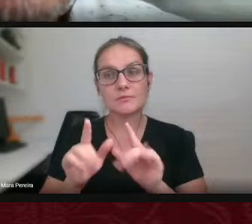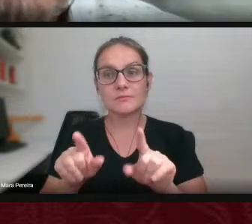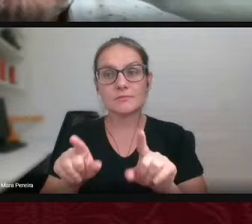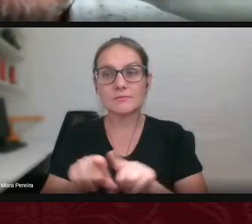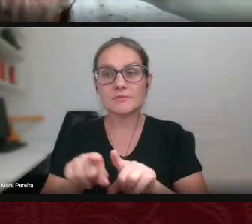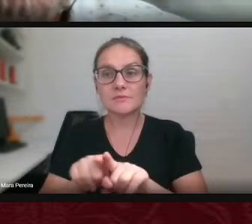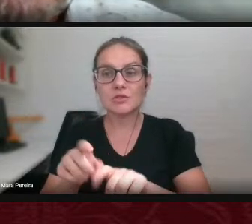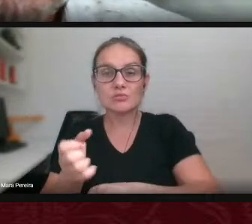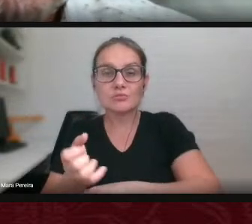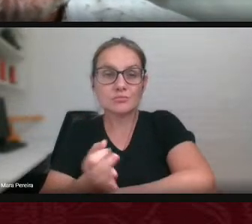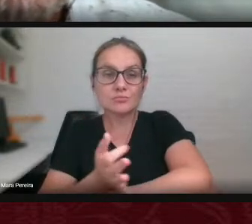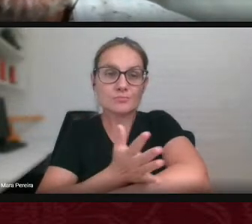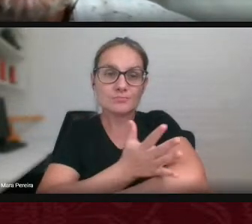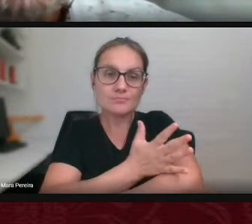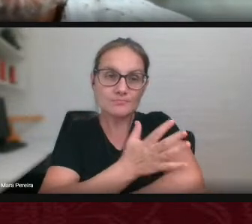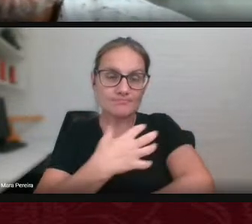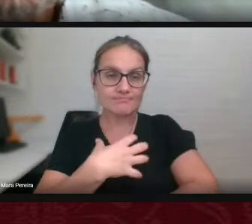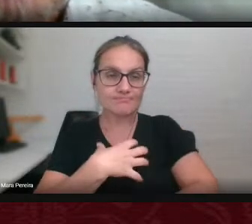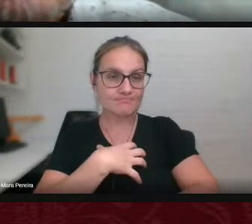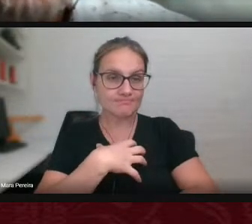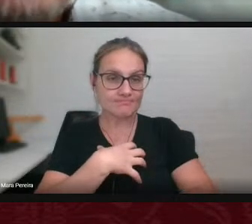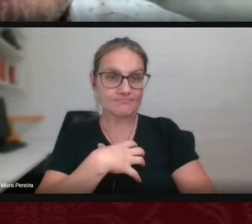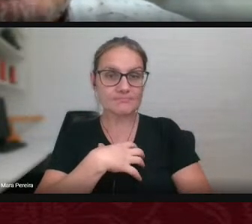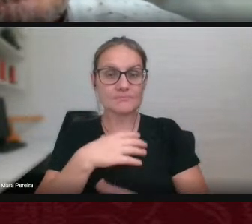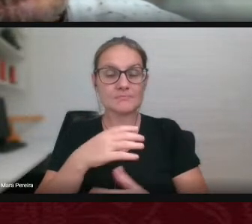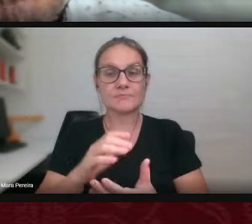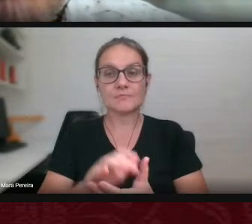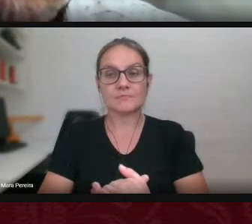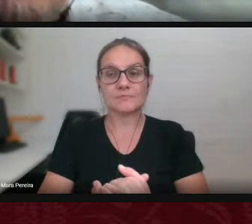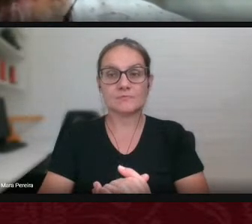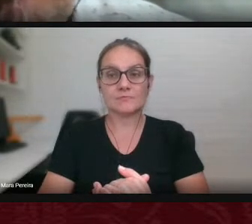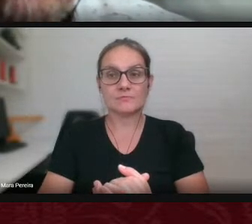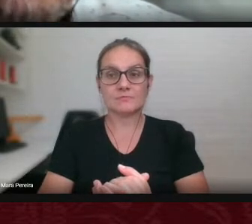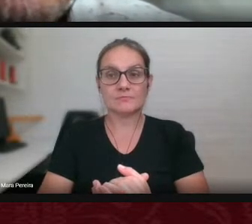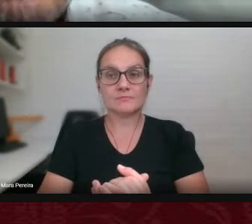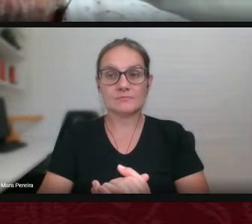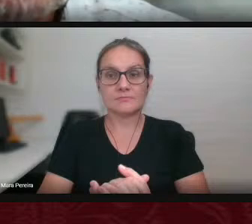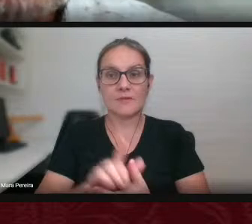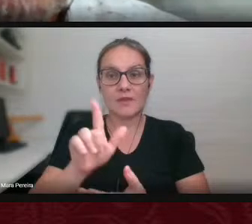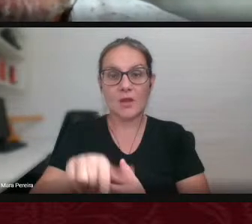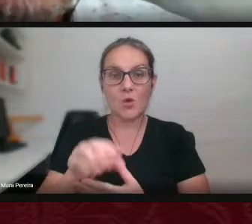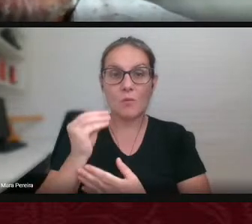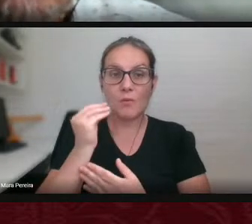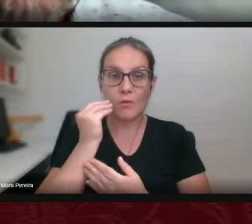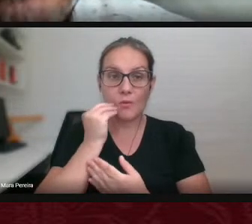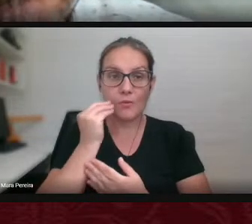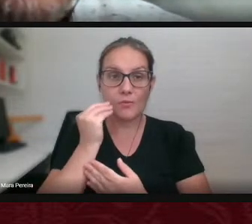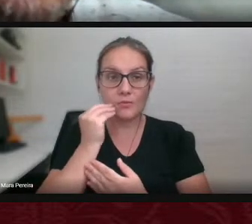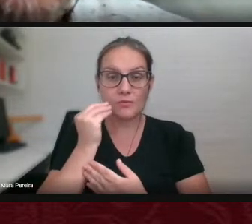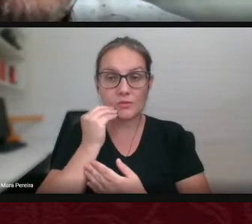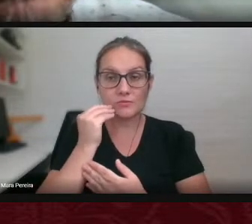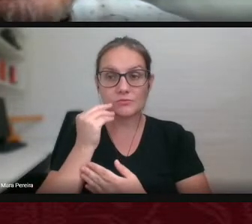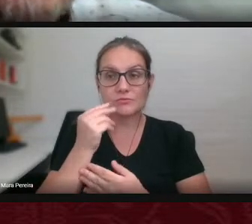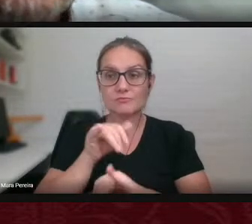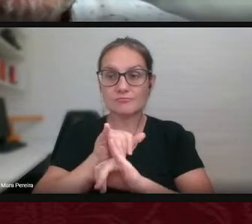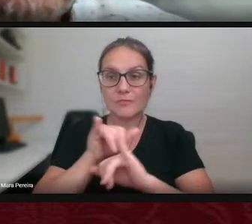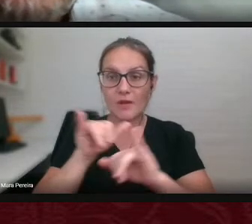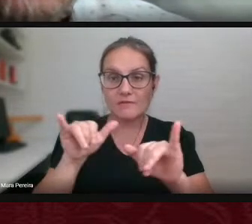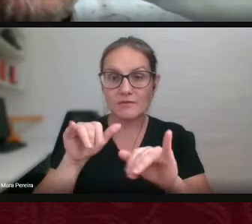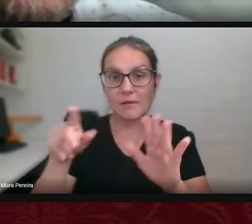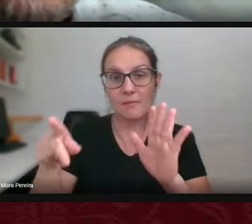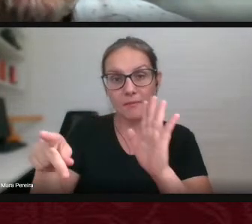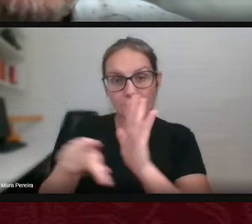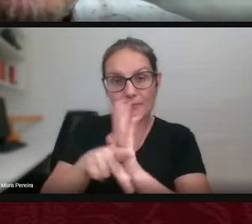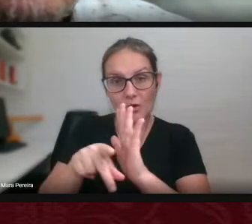emotiva e esta é uma oportunidade de nós falarmos isso para ele